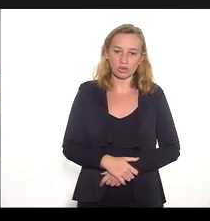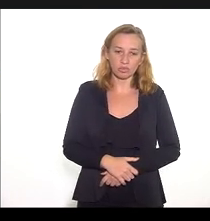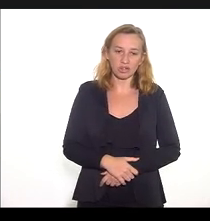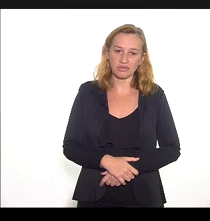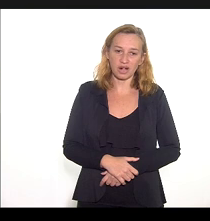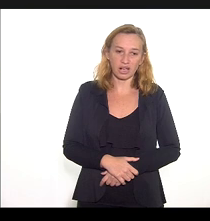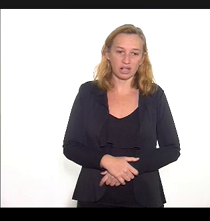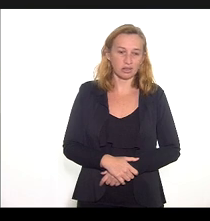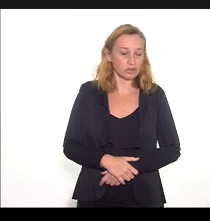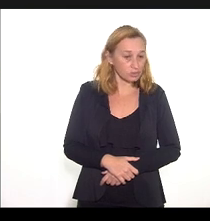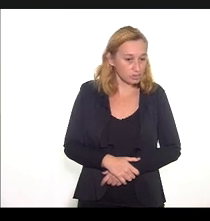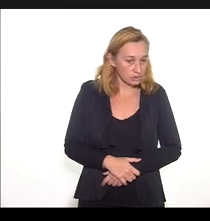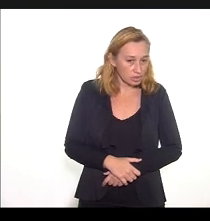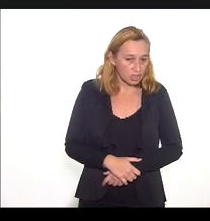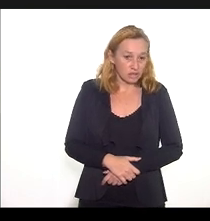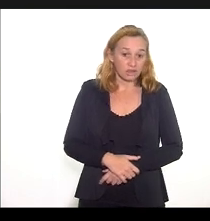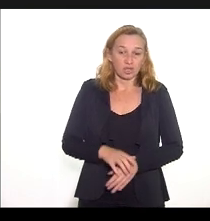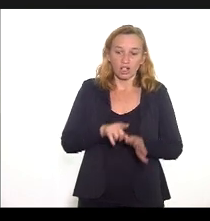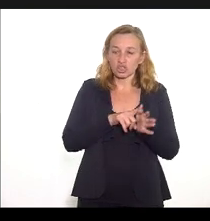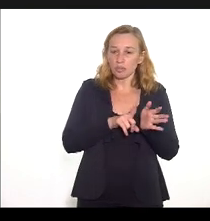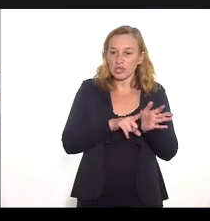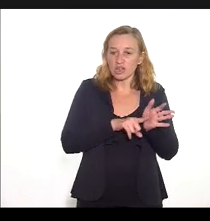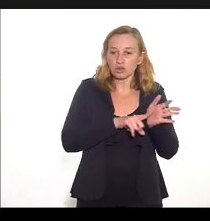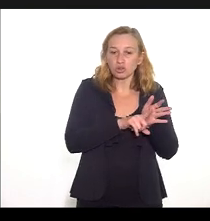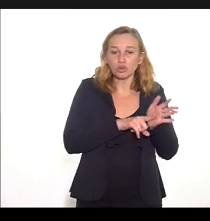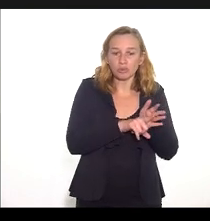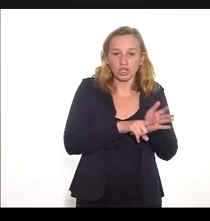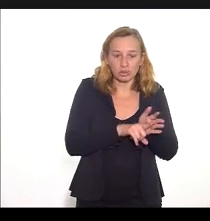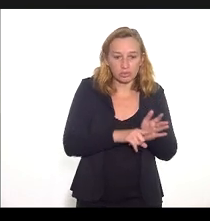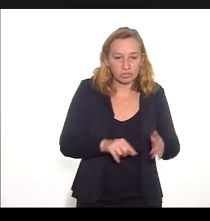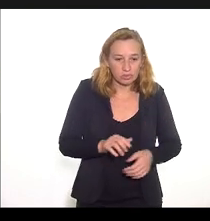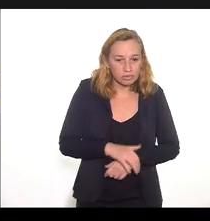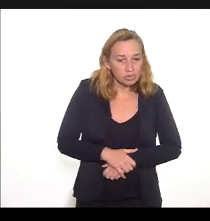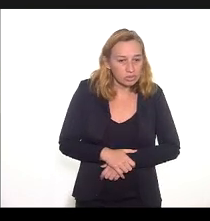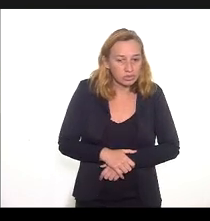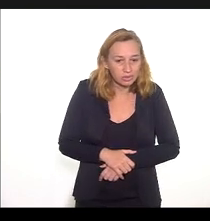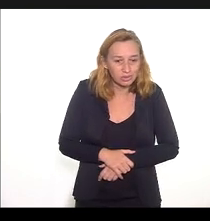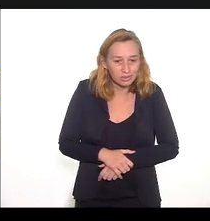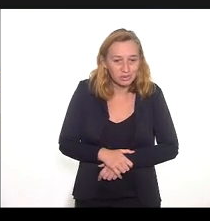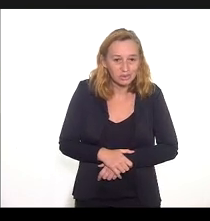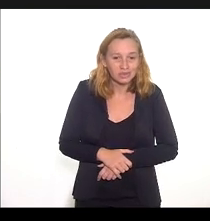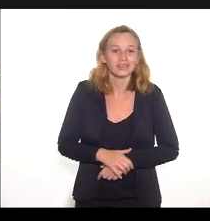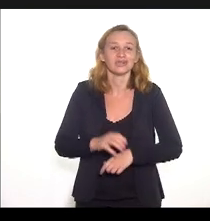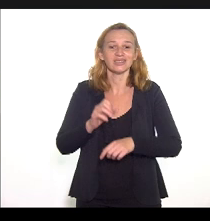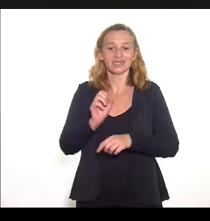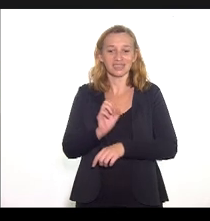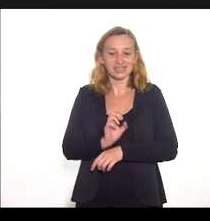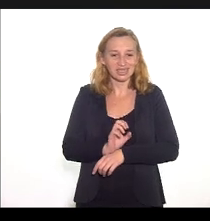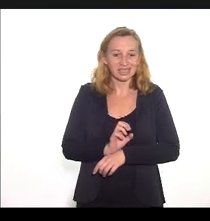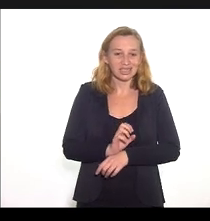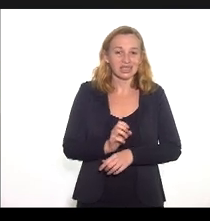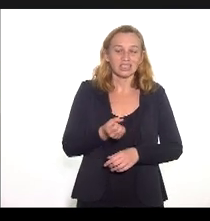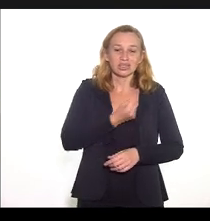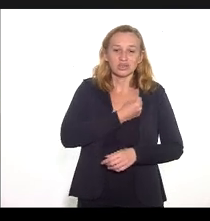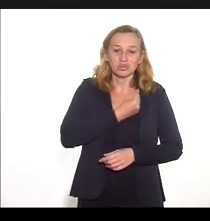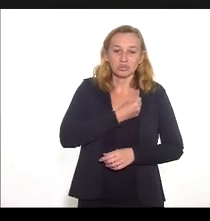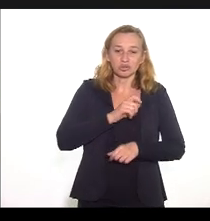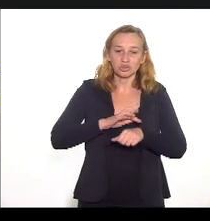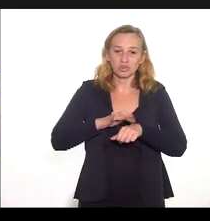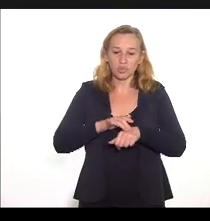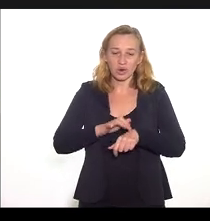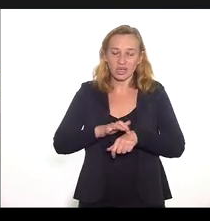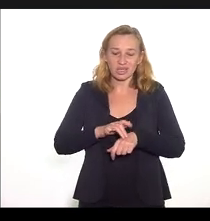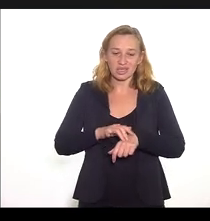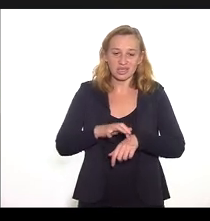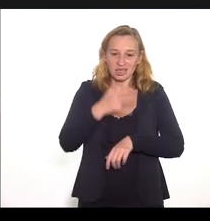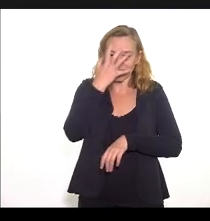A adequação da vigilância das micoses sistêmicas, com inclusão da proposta de instituir a lista de doenças e agravos na modificação